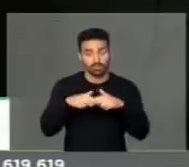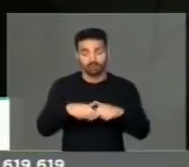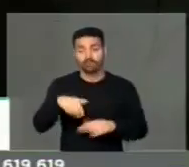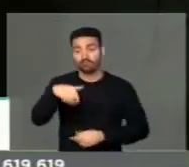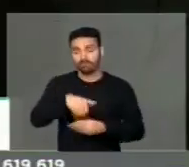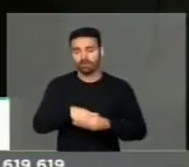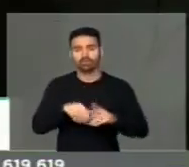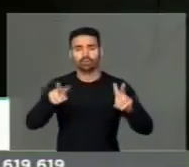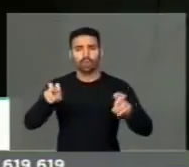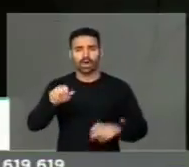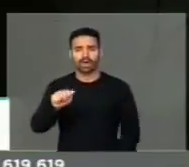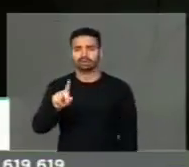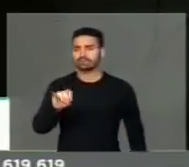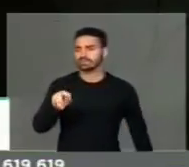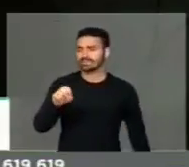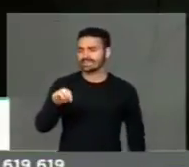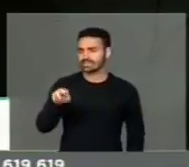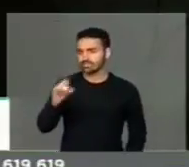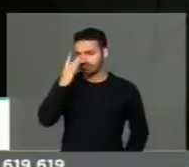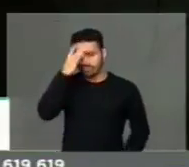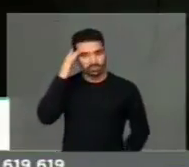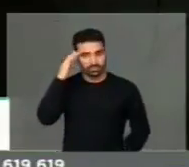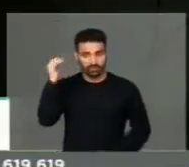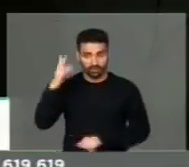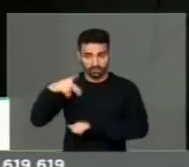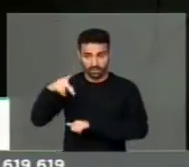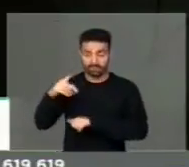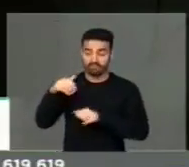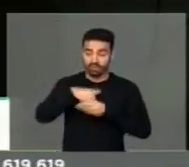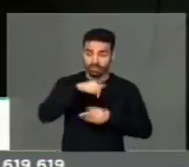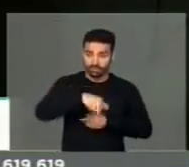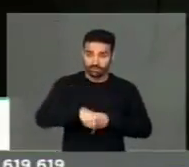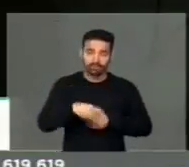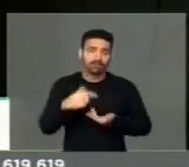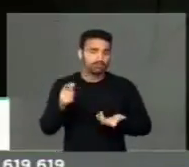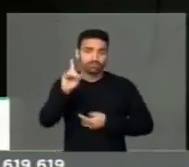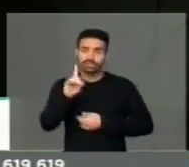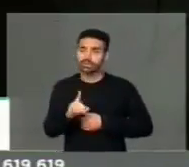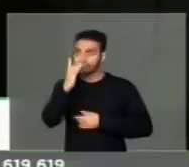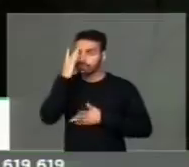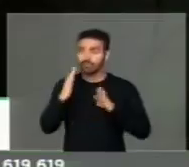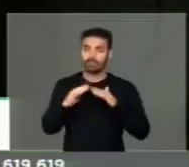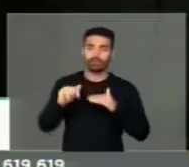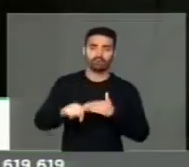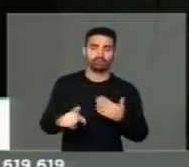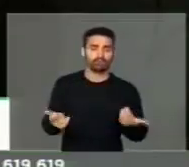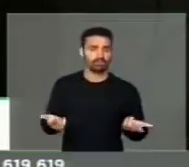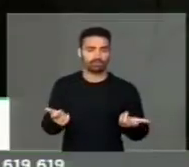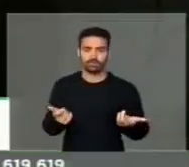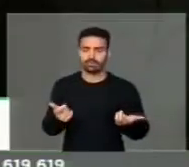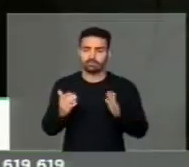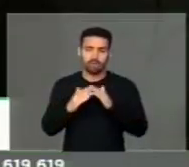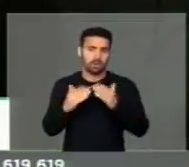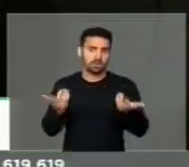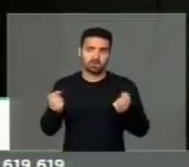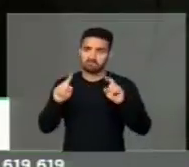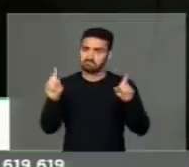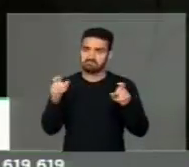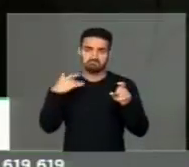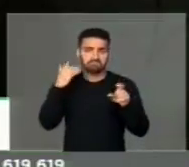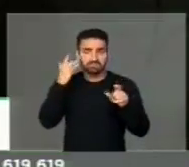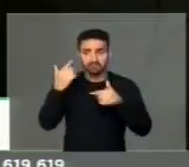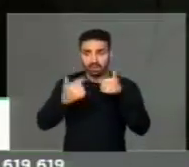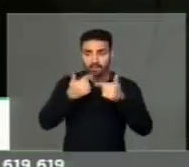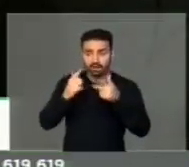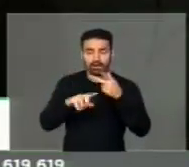administrativo dos estrangeiros no Brasil é um direito, as pessoas moram aqui. Eles moram aqui por algum motivo, de trabalho,